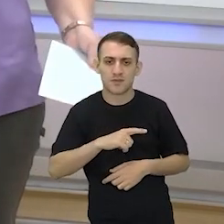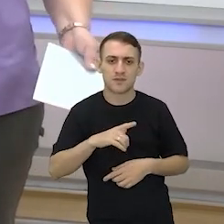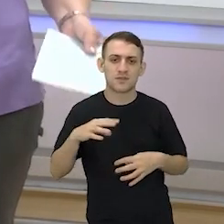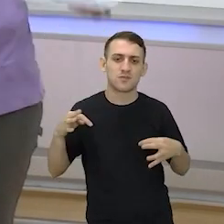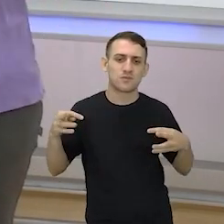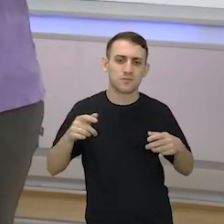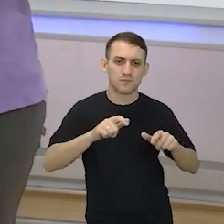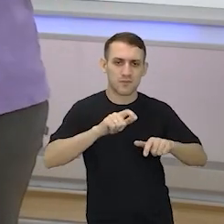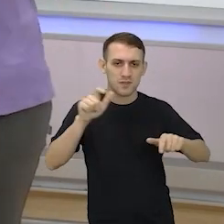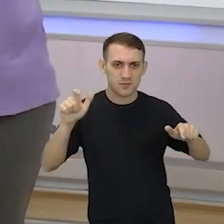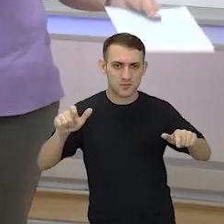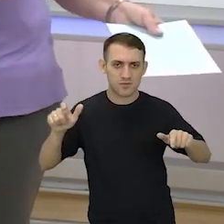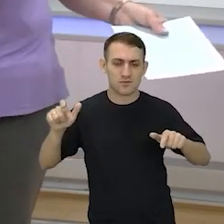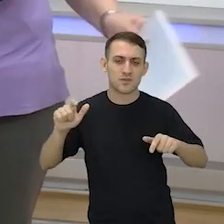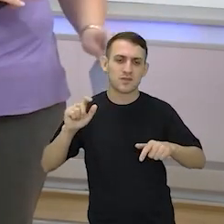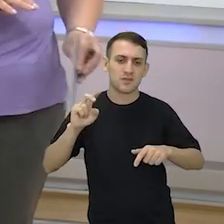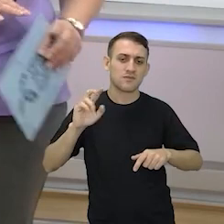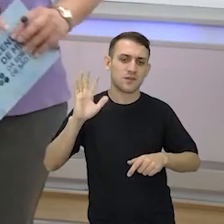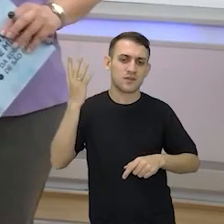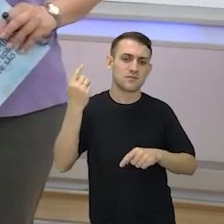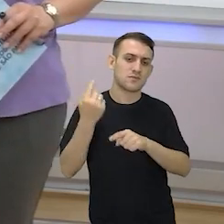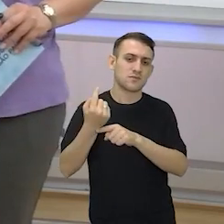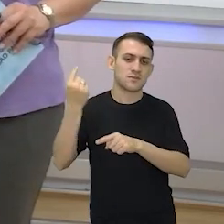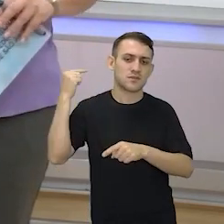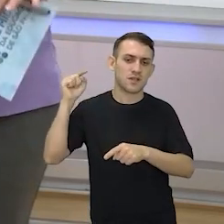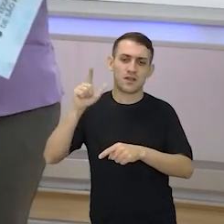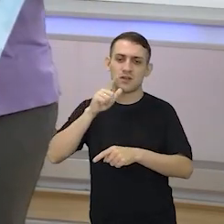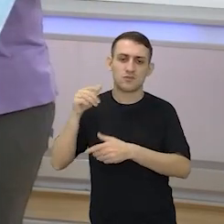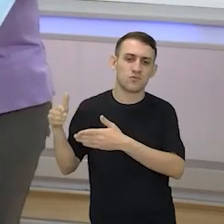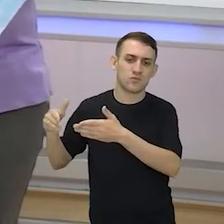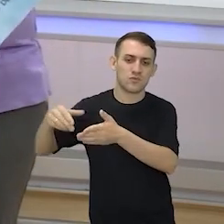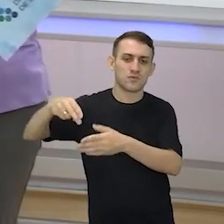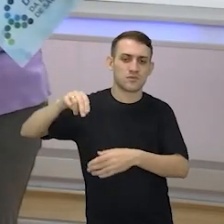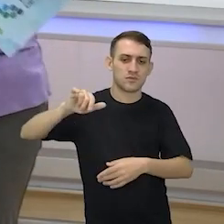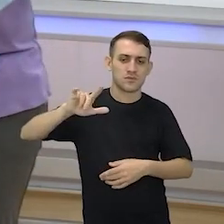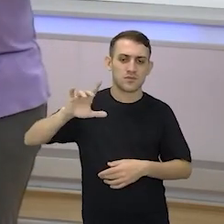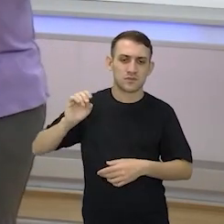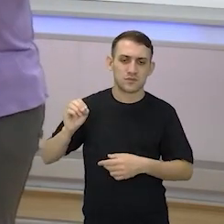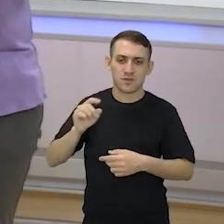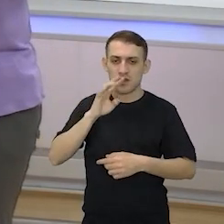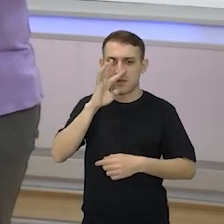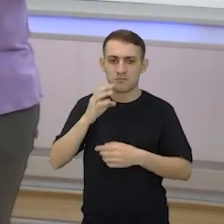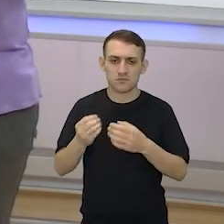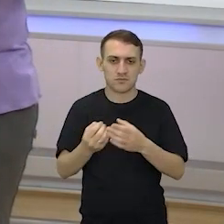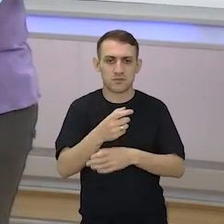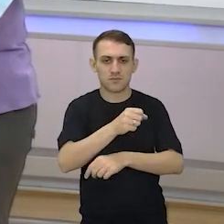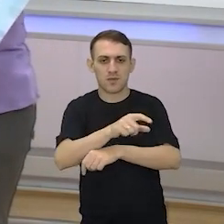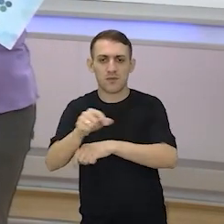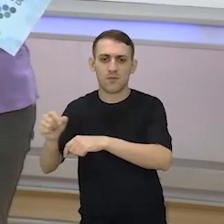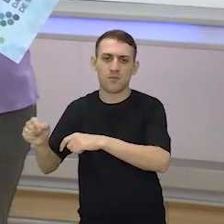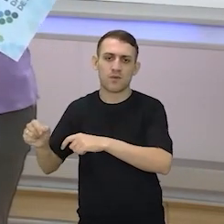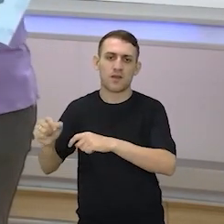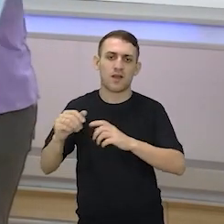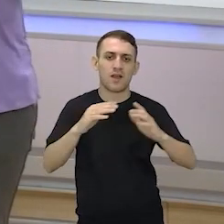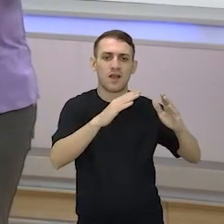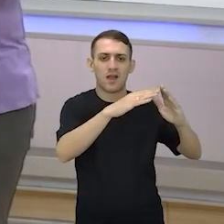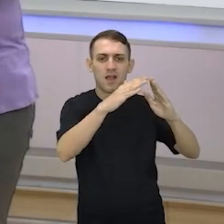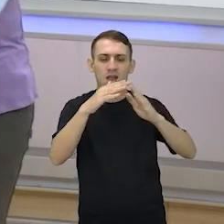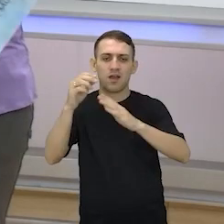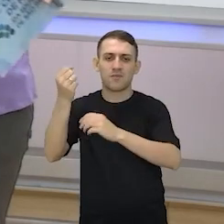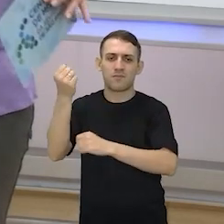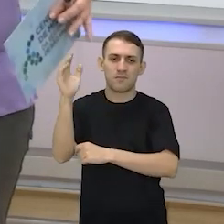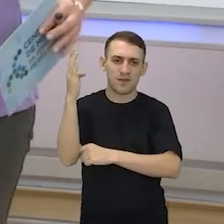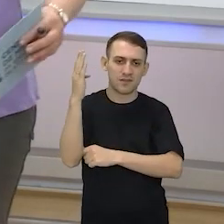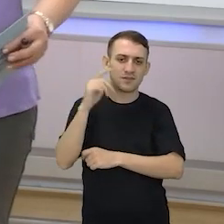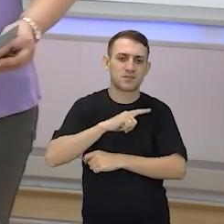pessoas, como acontecia lá no Rio Nilo. As plantações, as aldeias, como eles chamavam, se